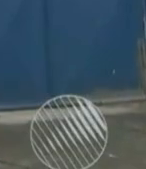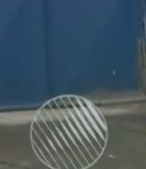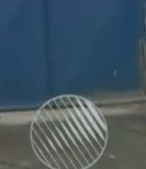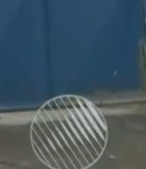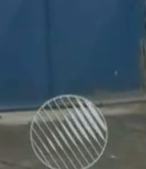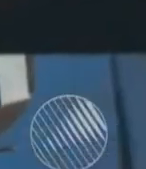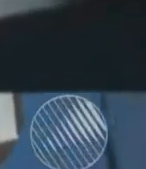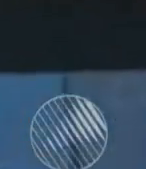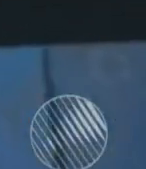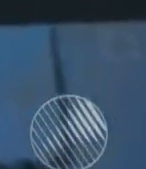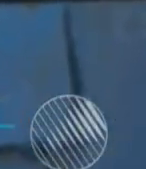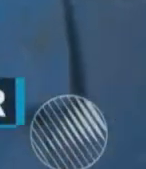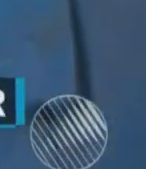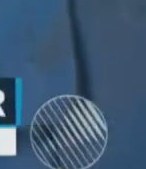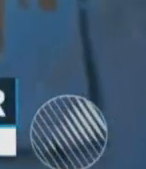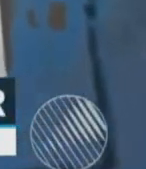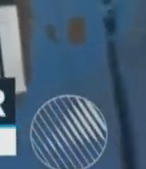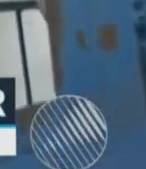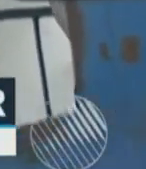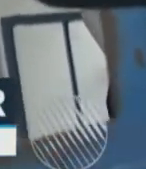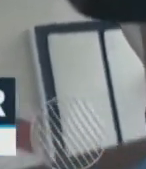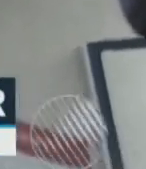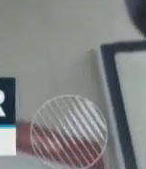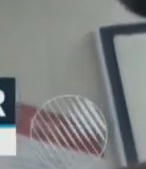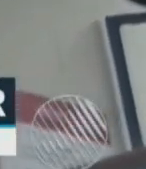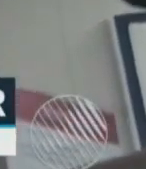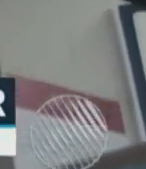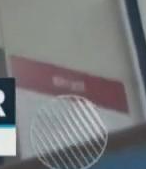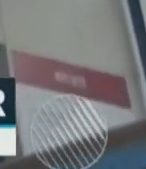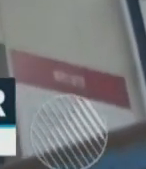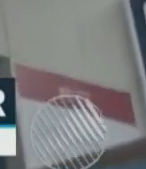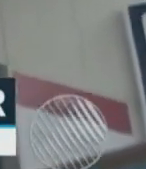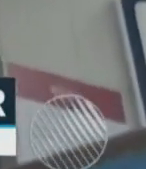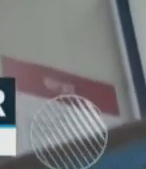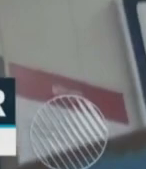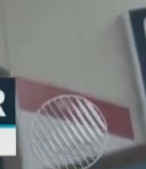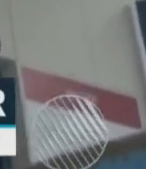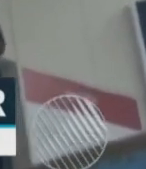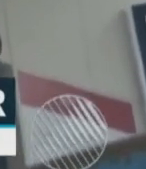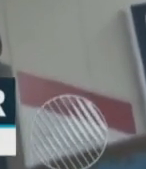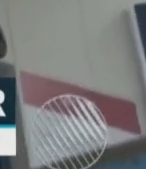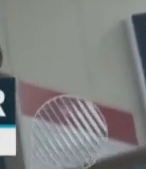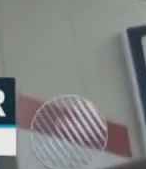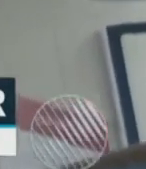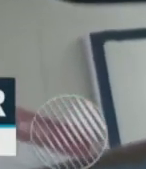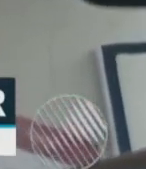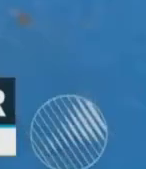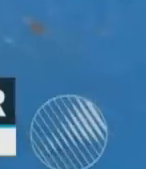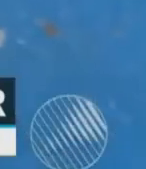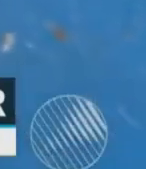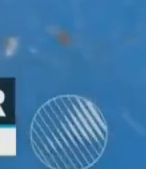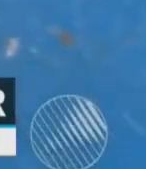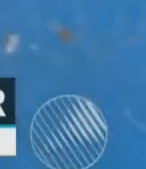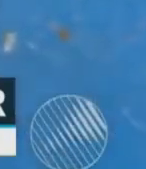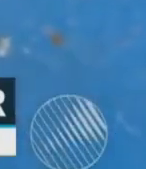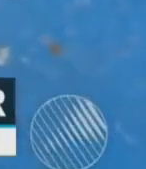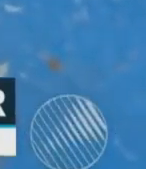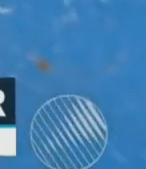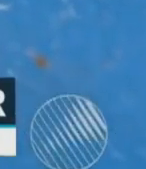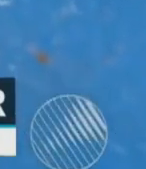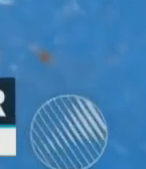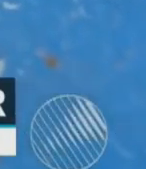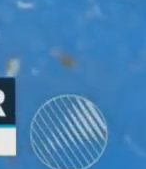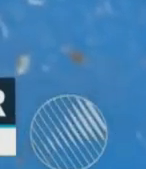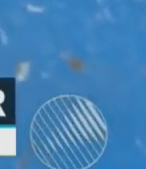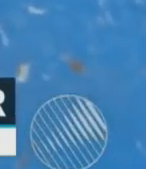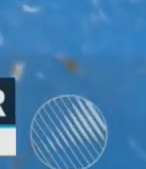direção da escola, mas já na portaria, fomos orientados a procurar a Secretaria Estadual de Educação. Me diga uma coisa, a